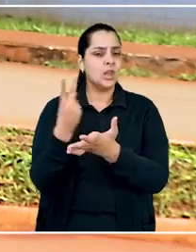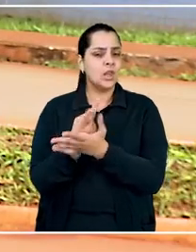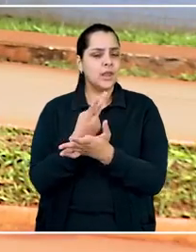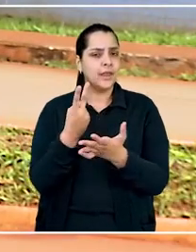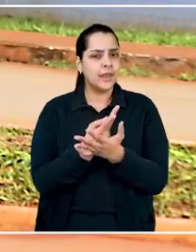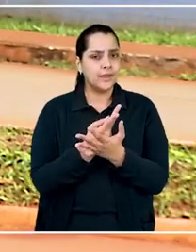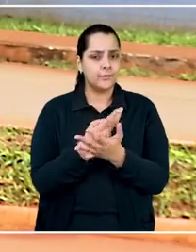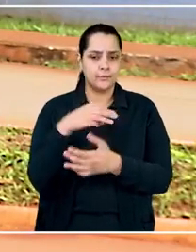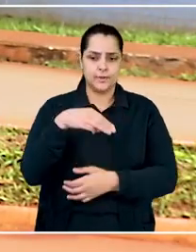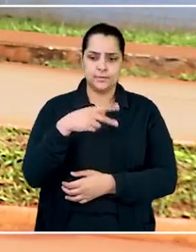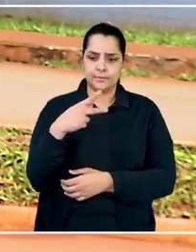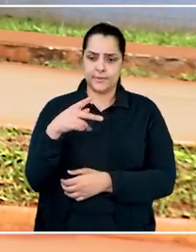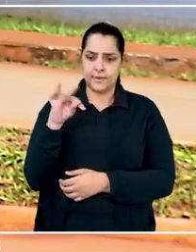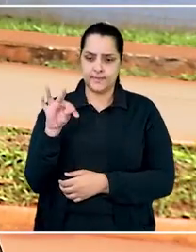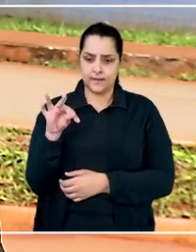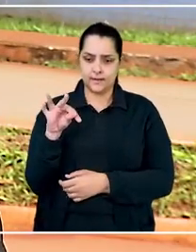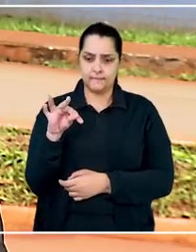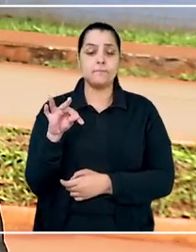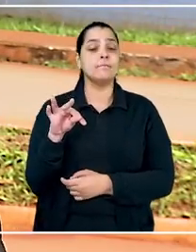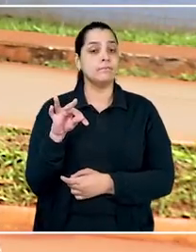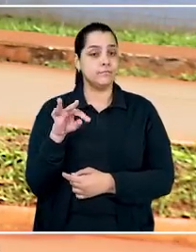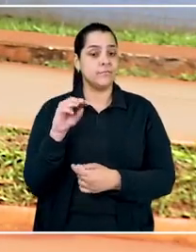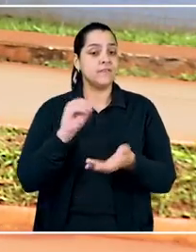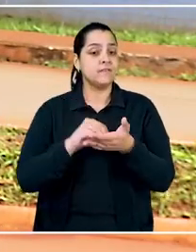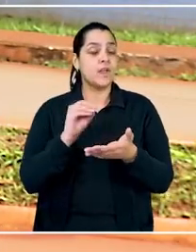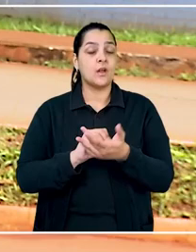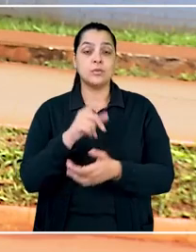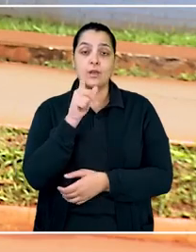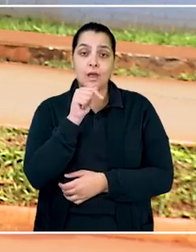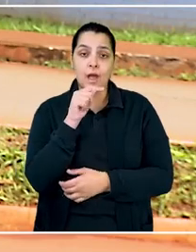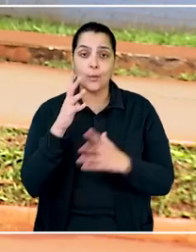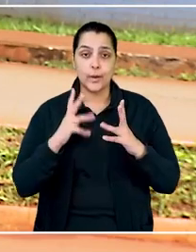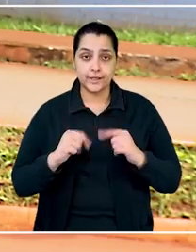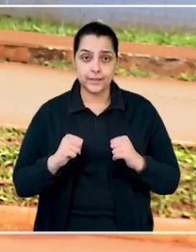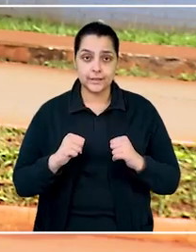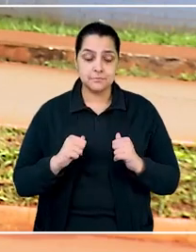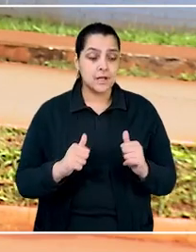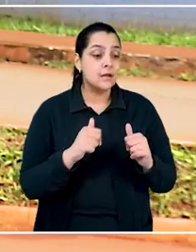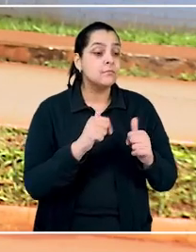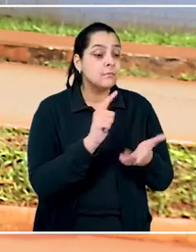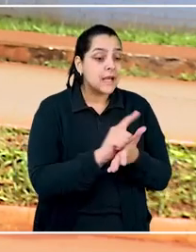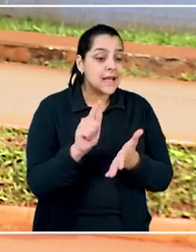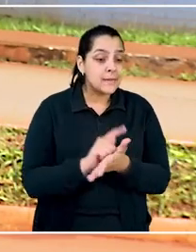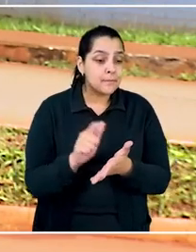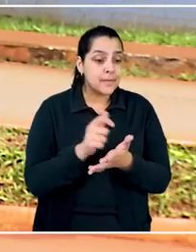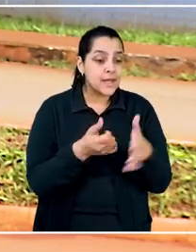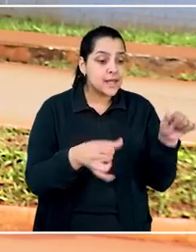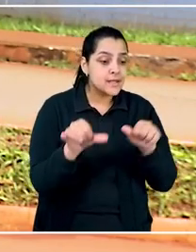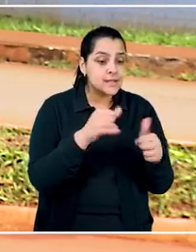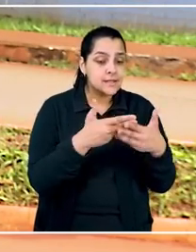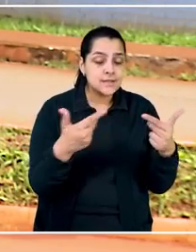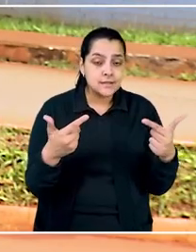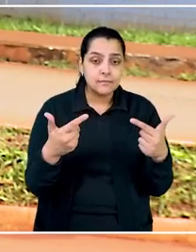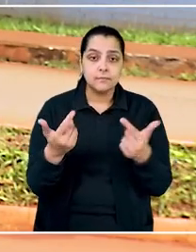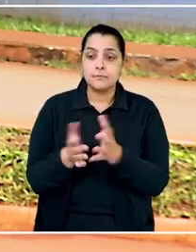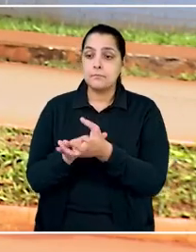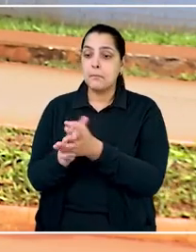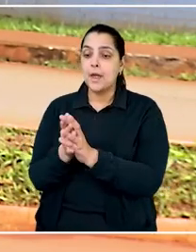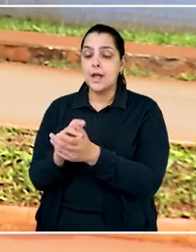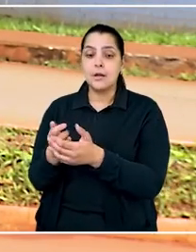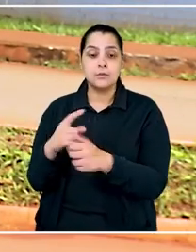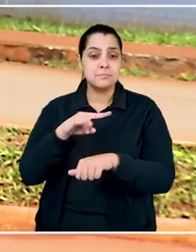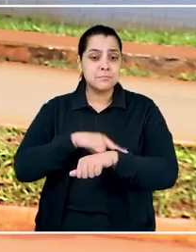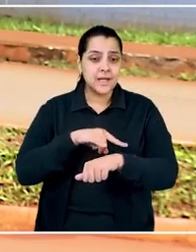irregularidades apontadas pelo MPT, estavam a falta de água potável e de material para limpeza e secagem das mãos. Os